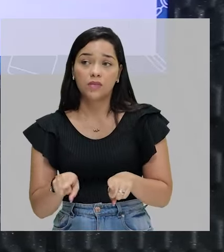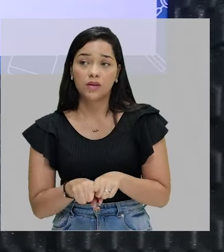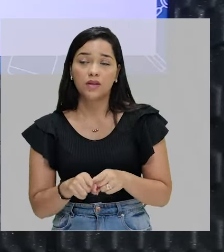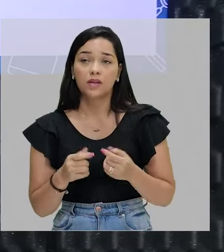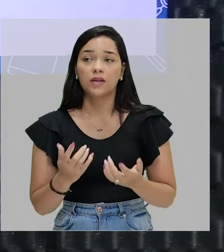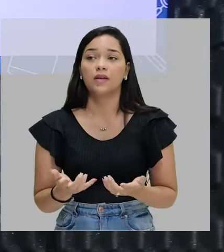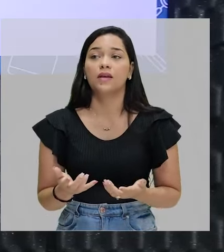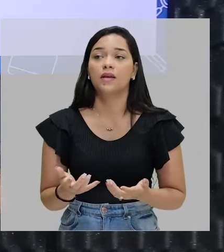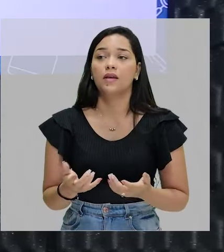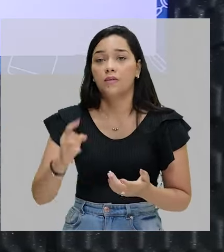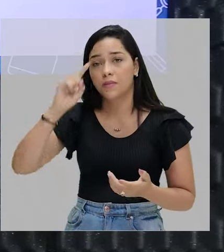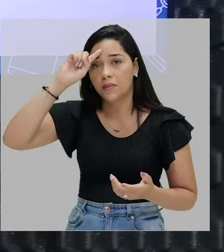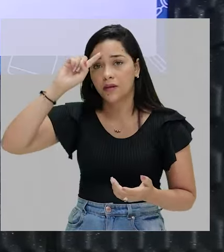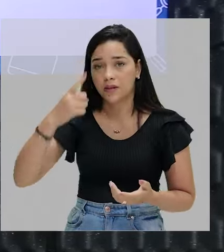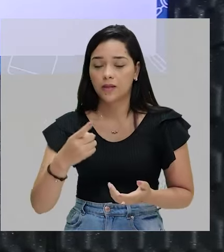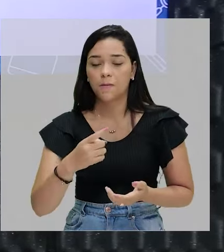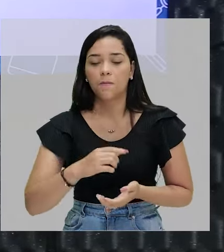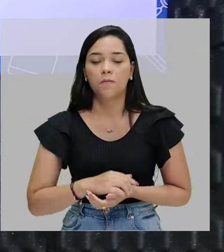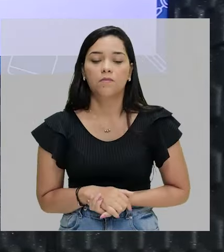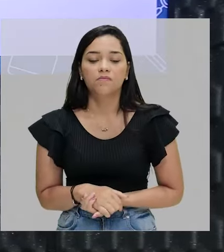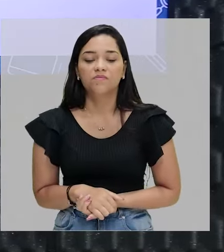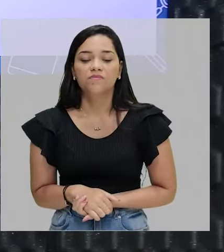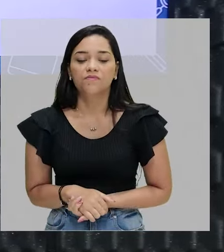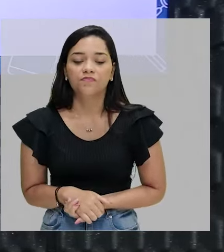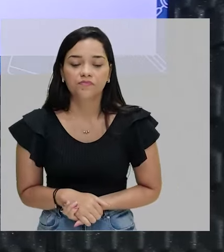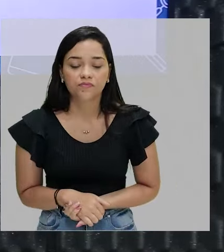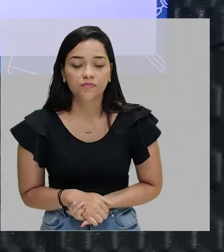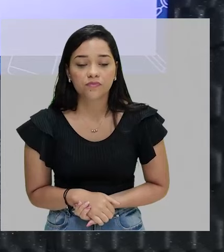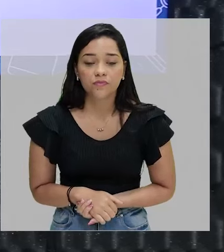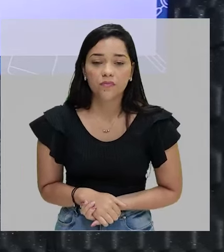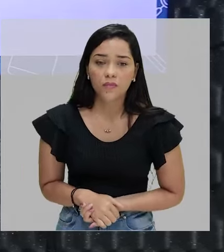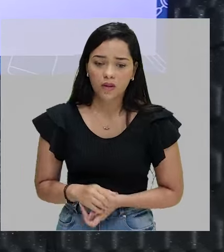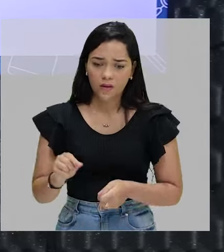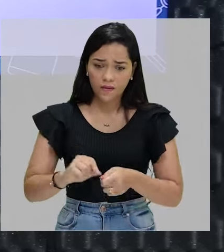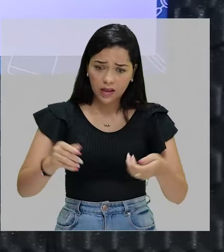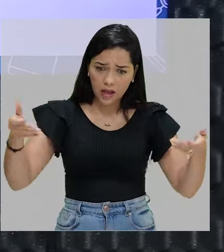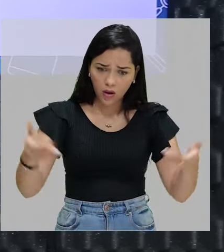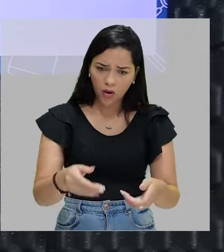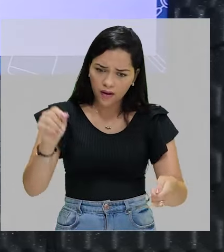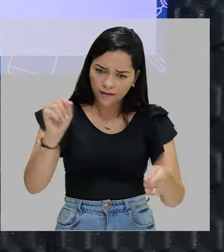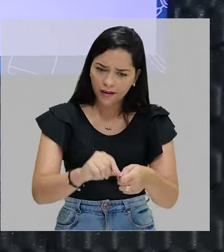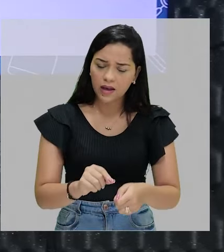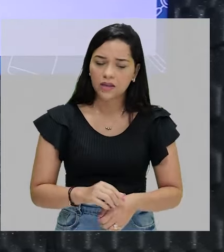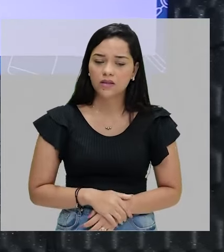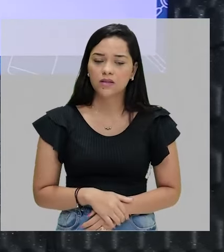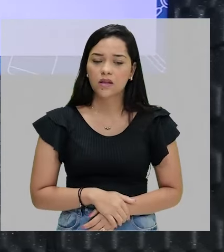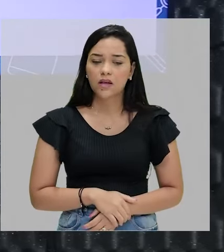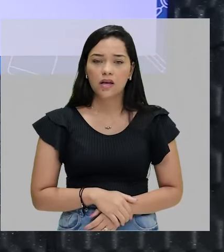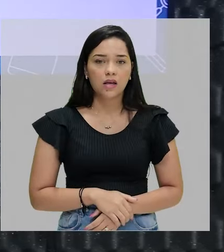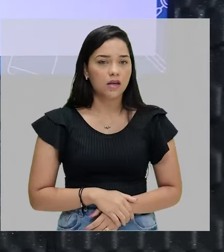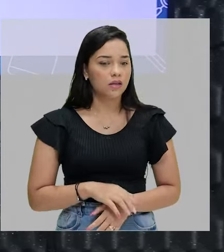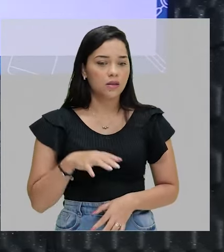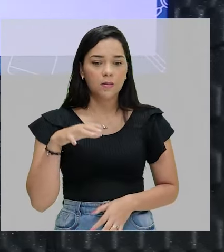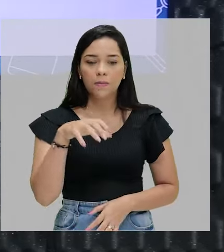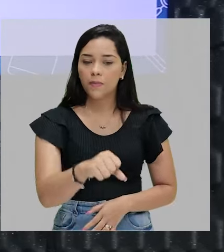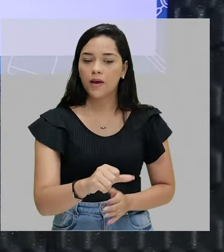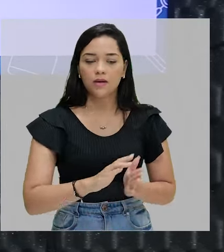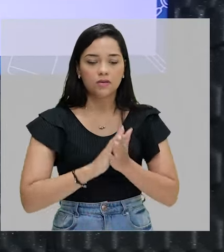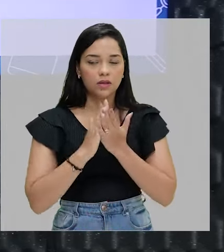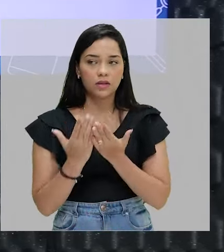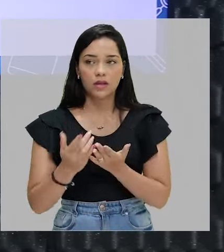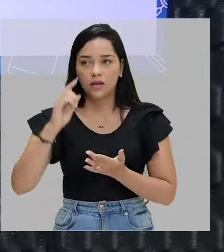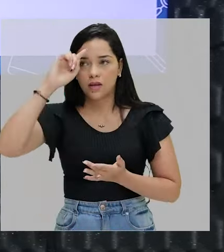ordenar. Modo imperativo. Faça isso agora. Não mexam nos cadernos. Então,